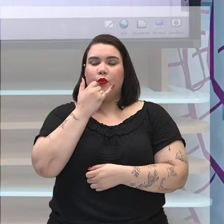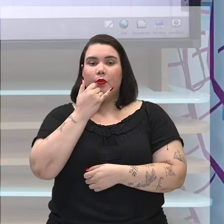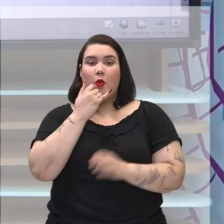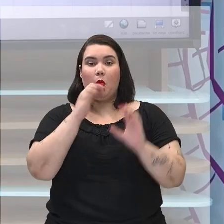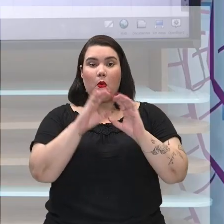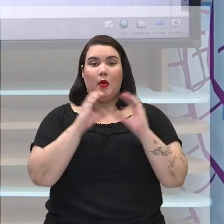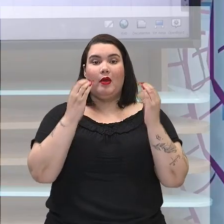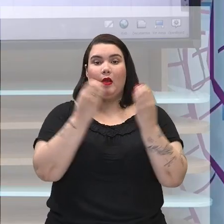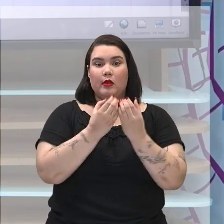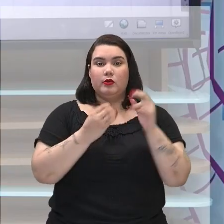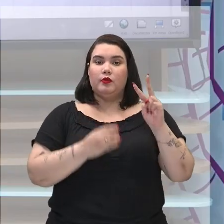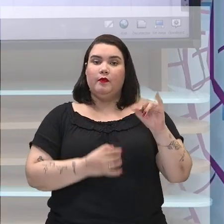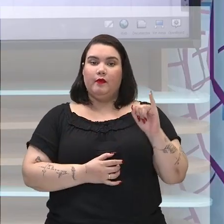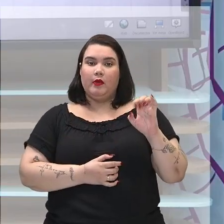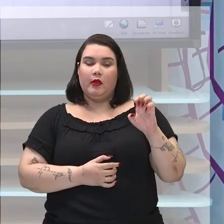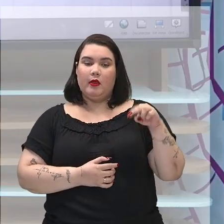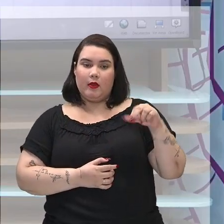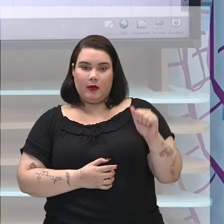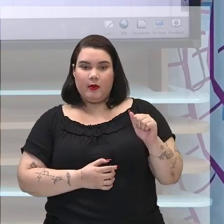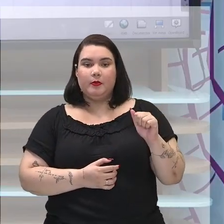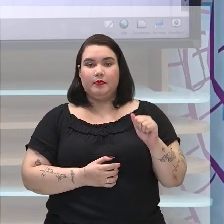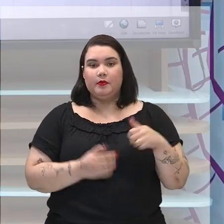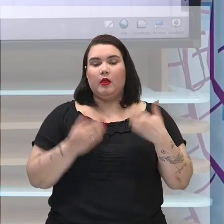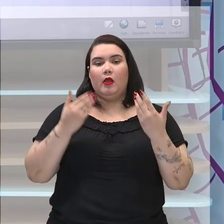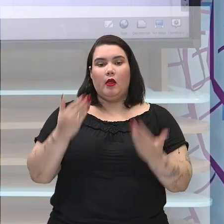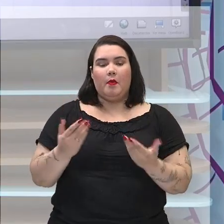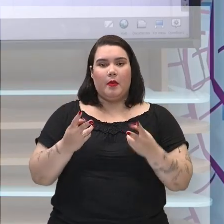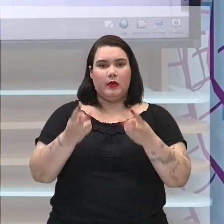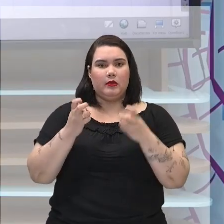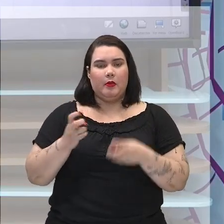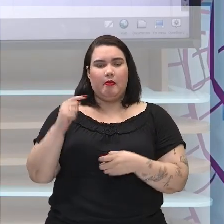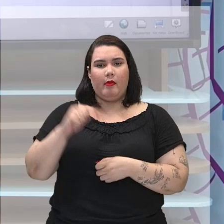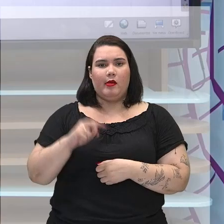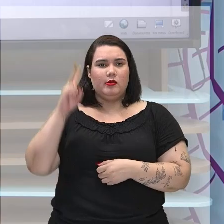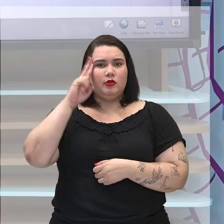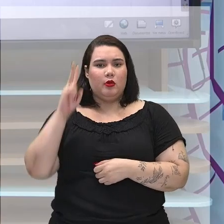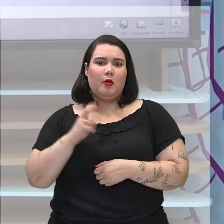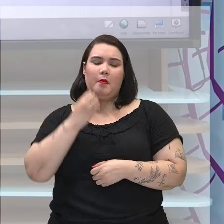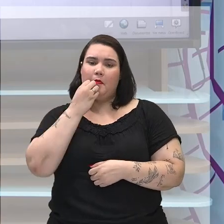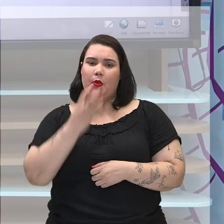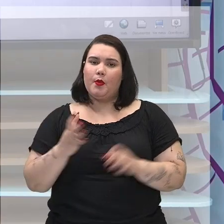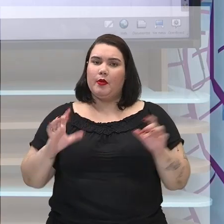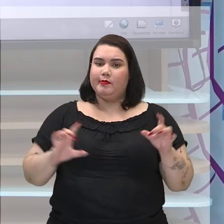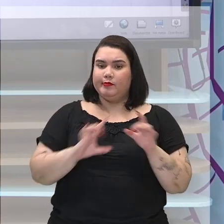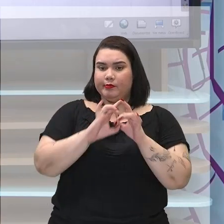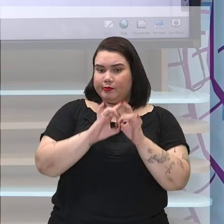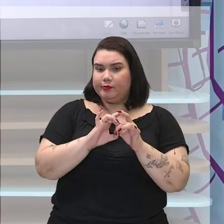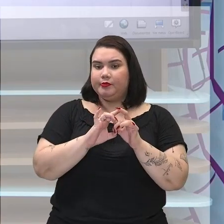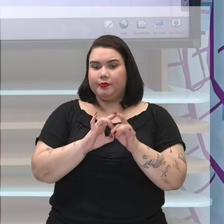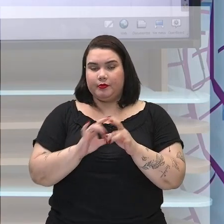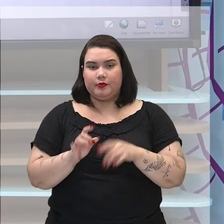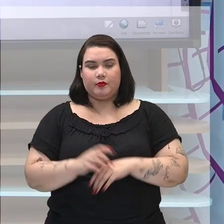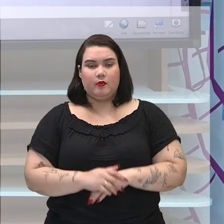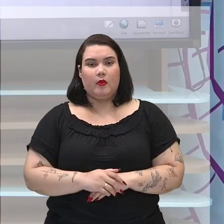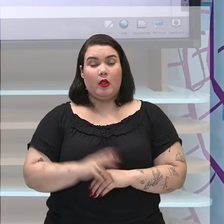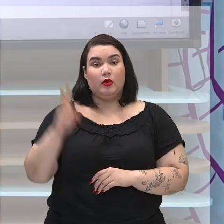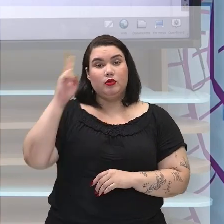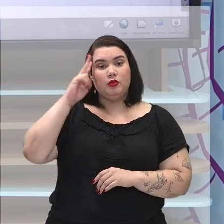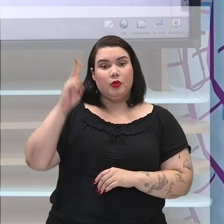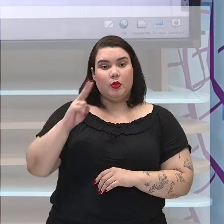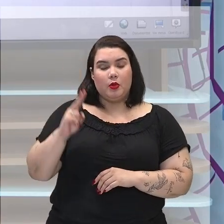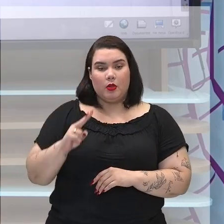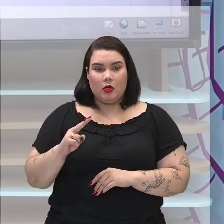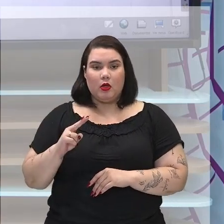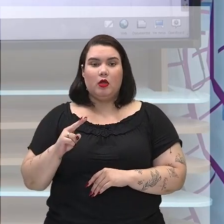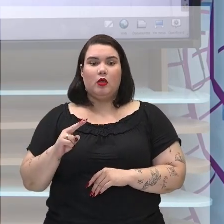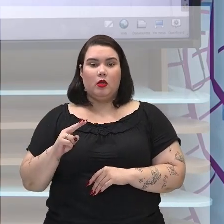conectados com o caminho da história é sempre bom atentarmos que na história nada